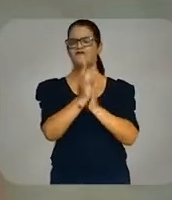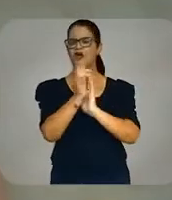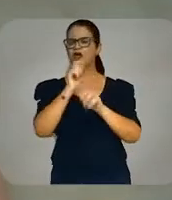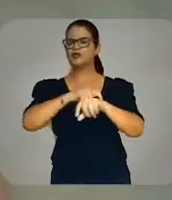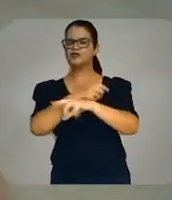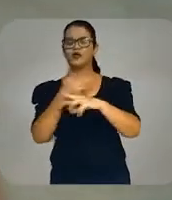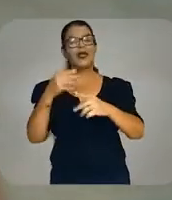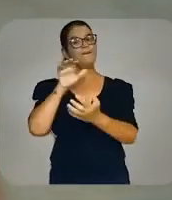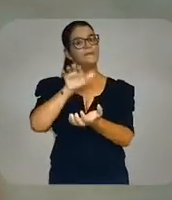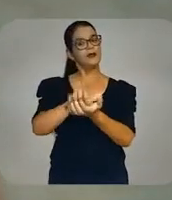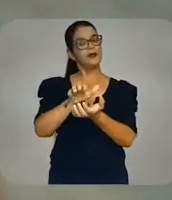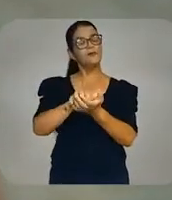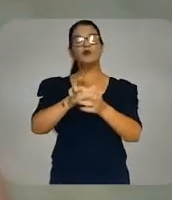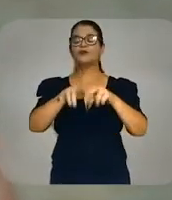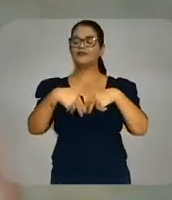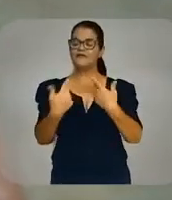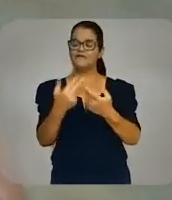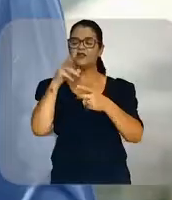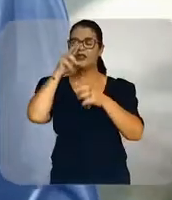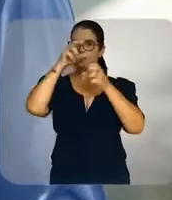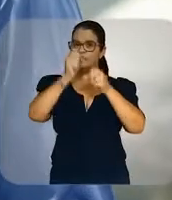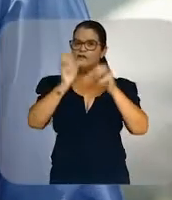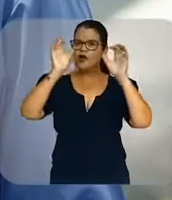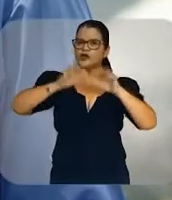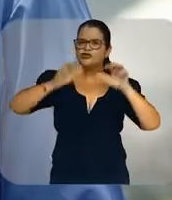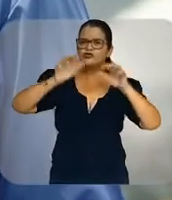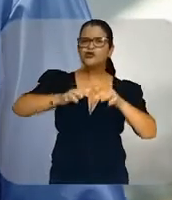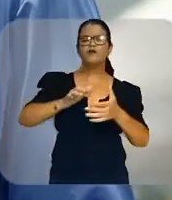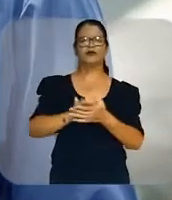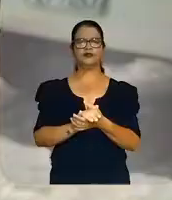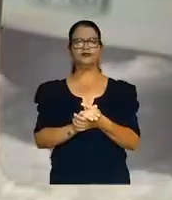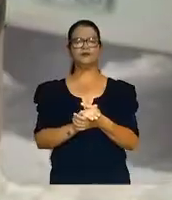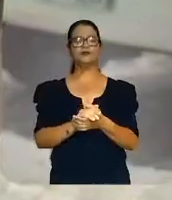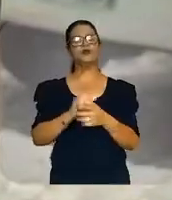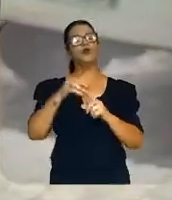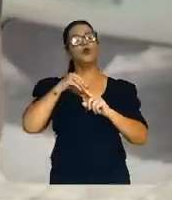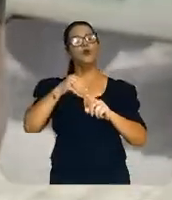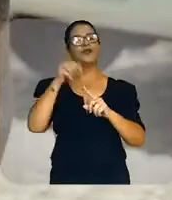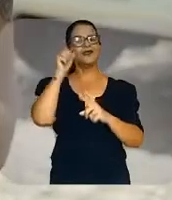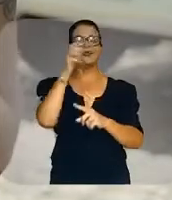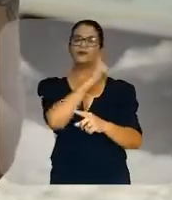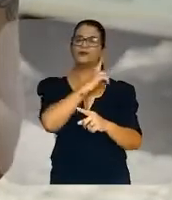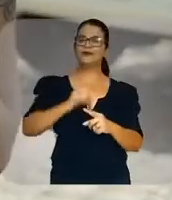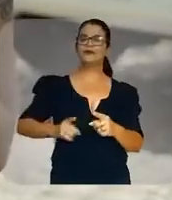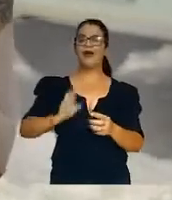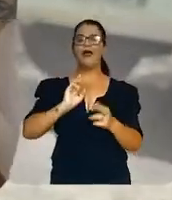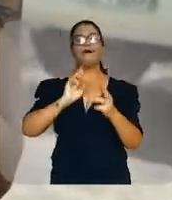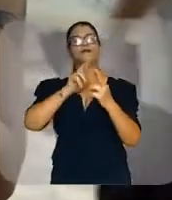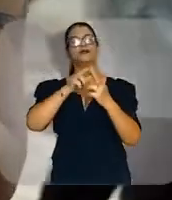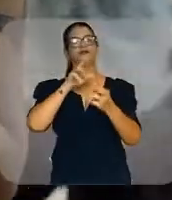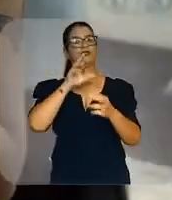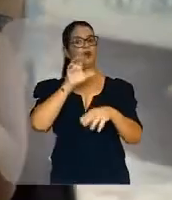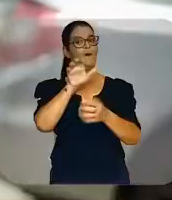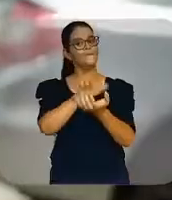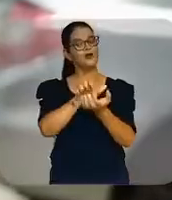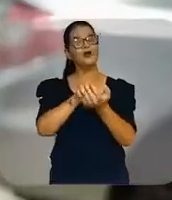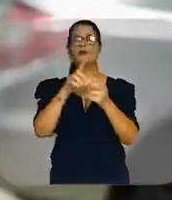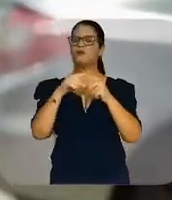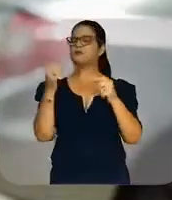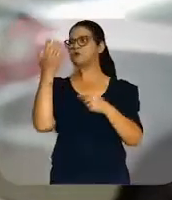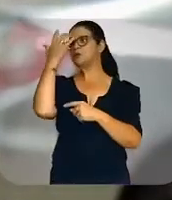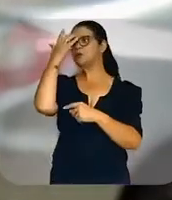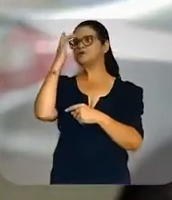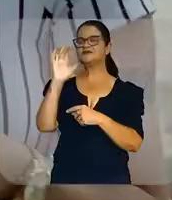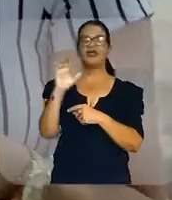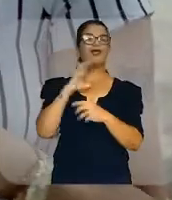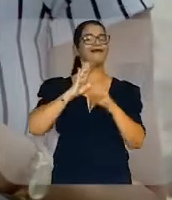em Pernambuco devido às fortes chuvas. Sou a única deputada federal representando Pernambuco em Brasília. Não sei.